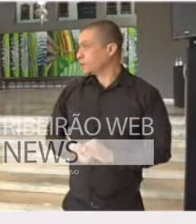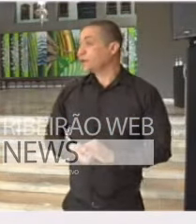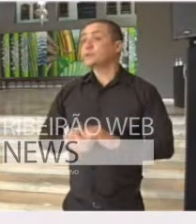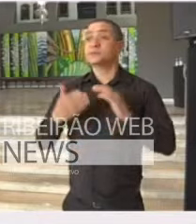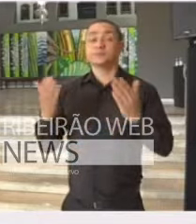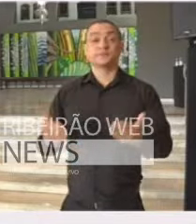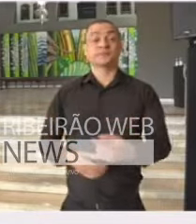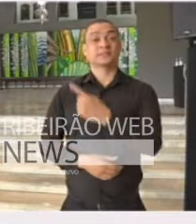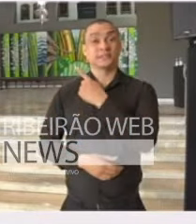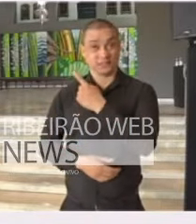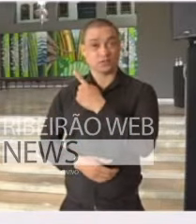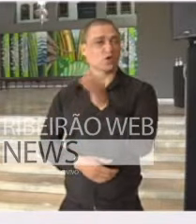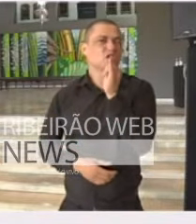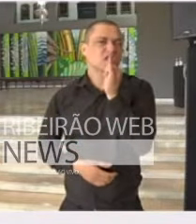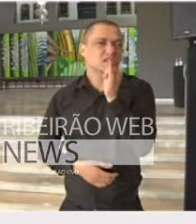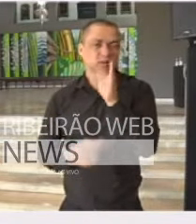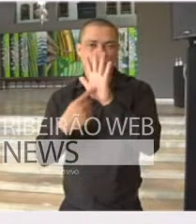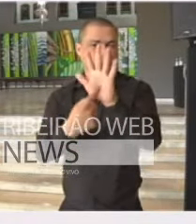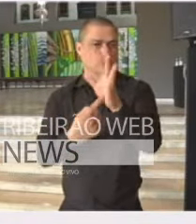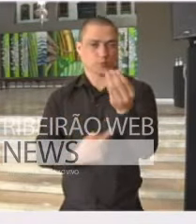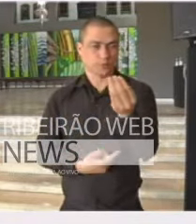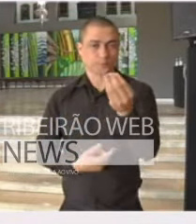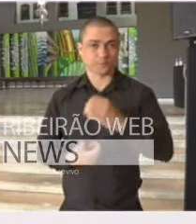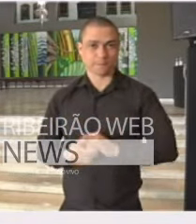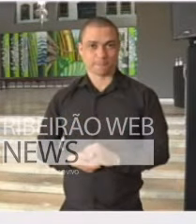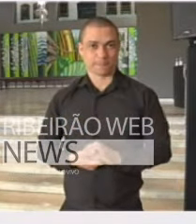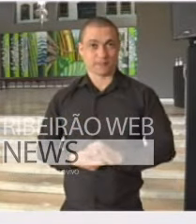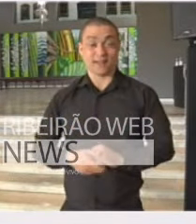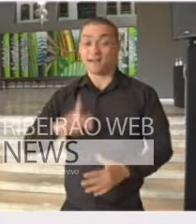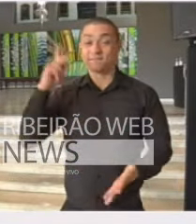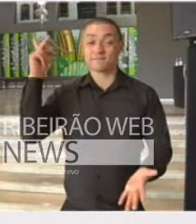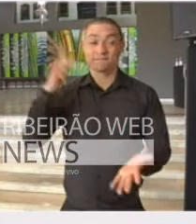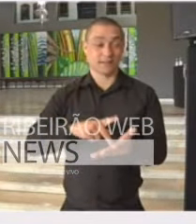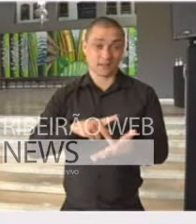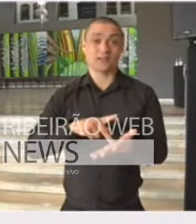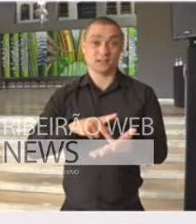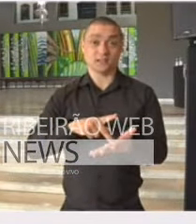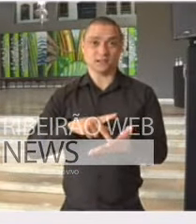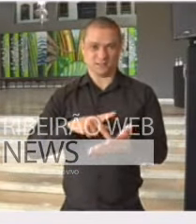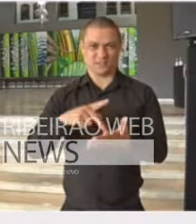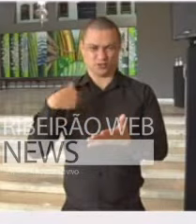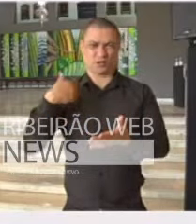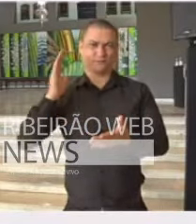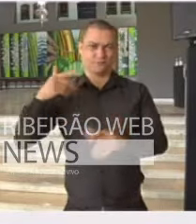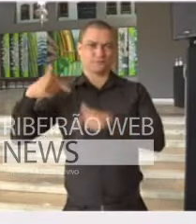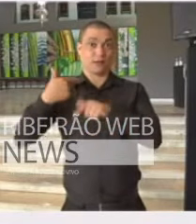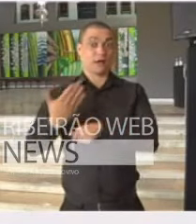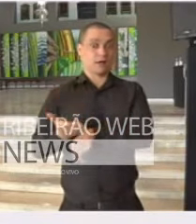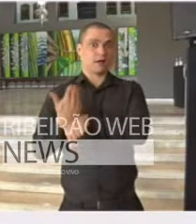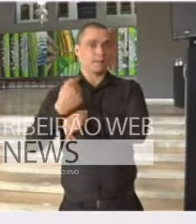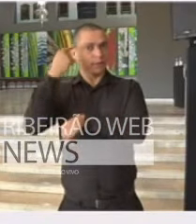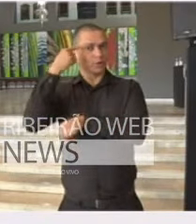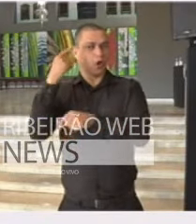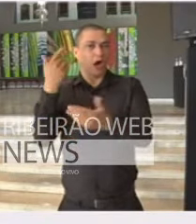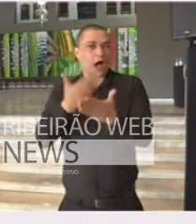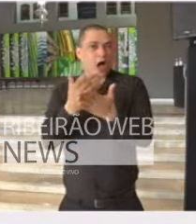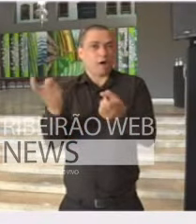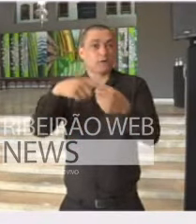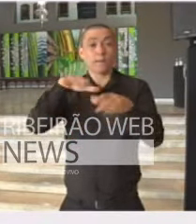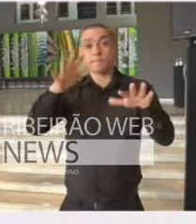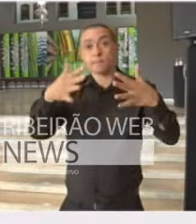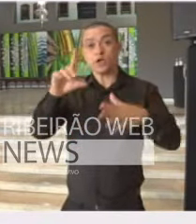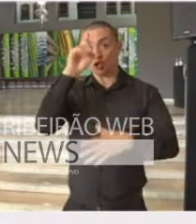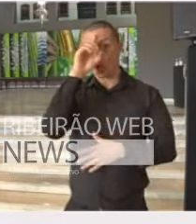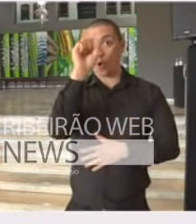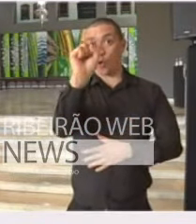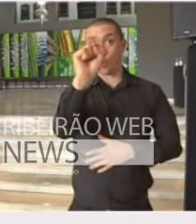Aqui, só exemplificando, e, na verdade, nós trabalhamos com uma previsão de retorno para o dia 8